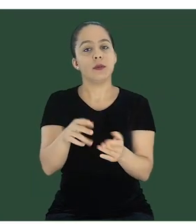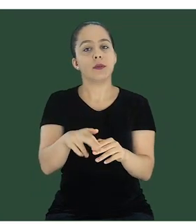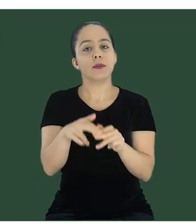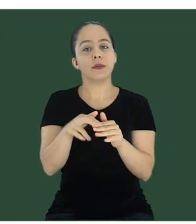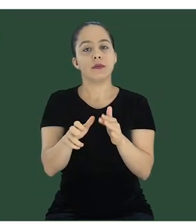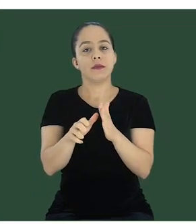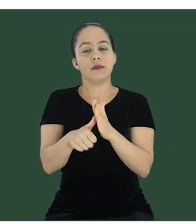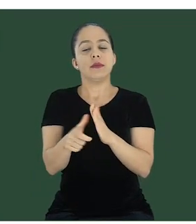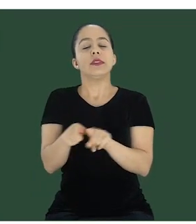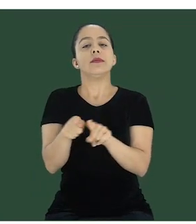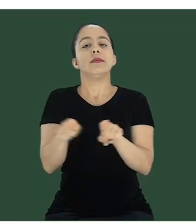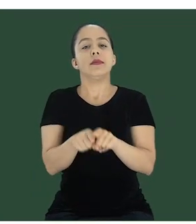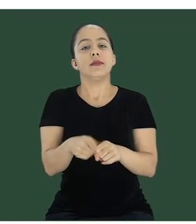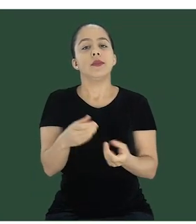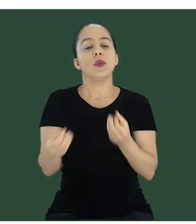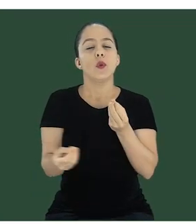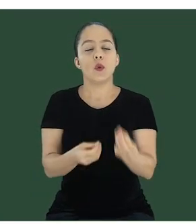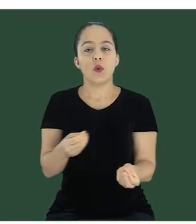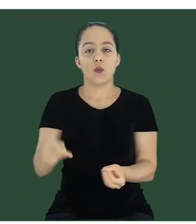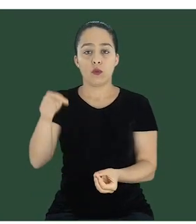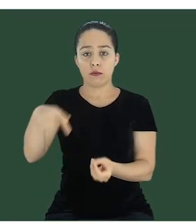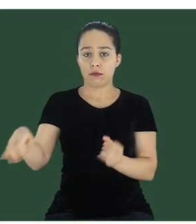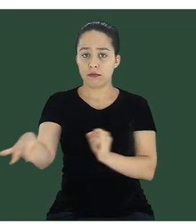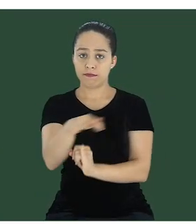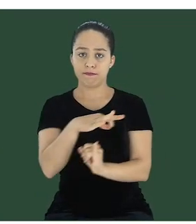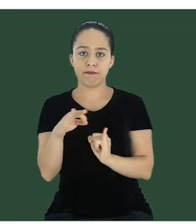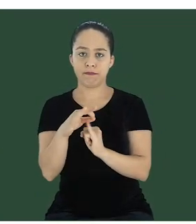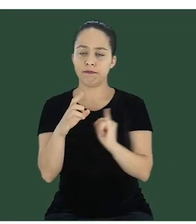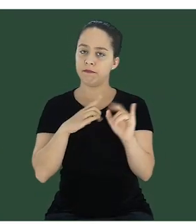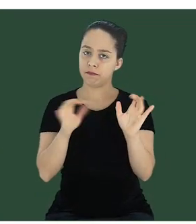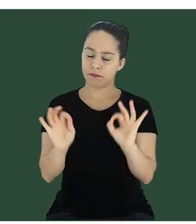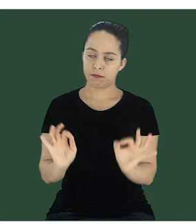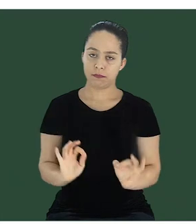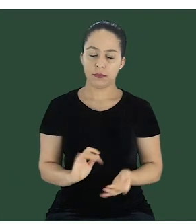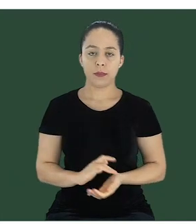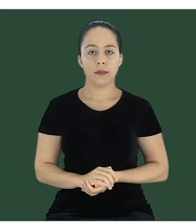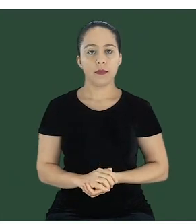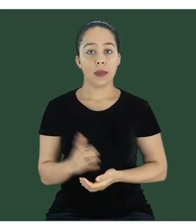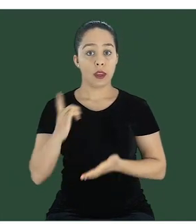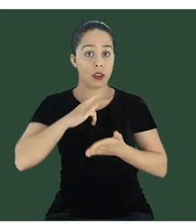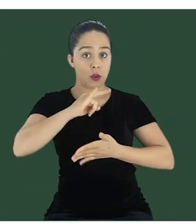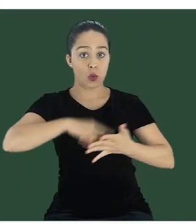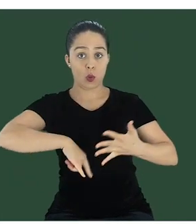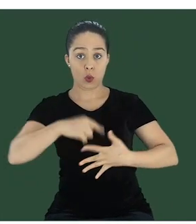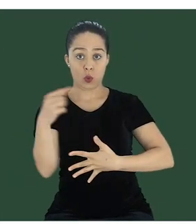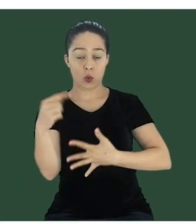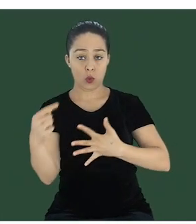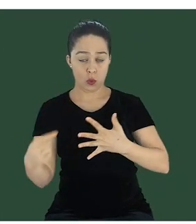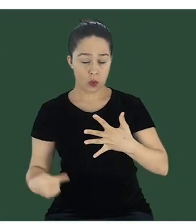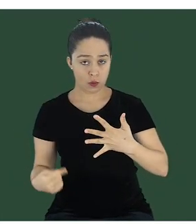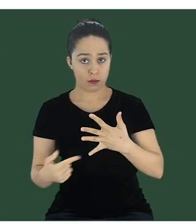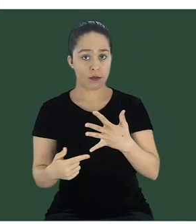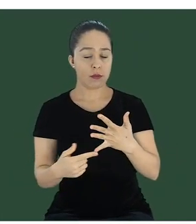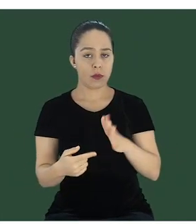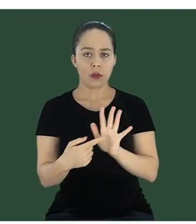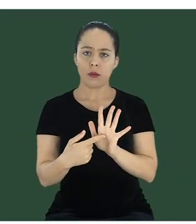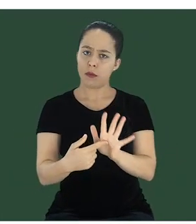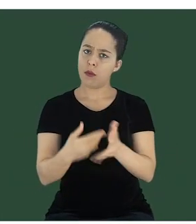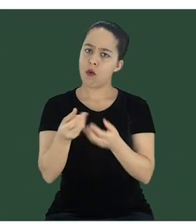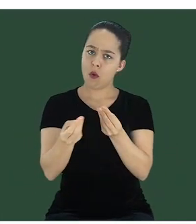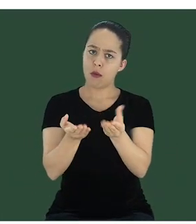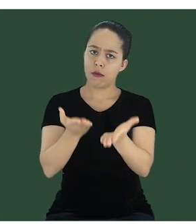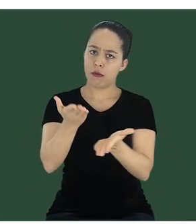regido pelo contrato do G Suite e do Office 365 da organização. E aí aqui tem os